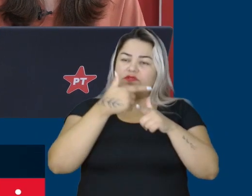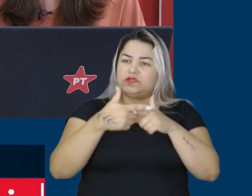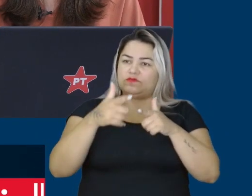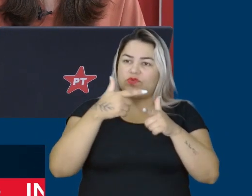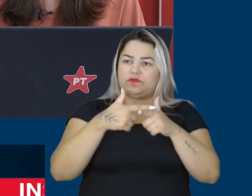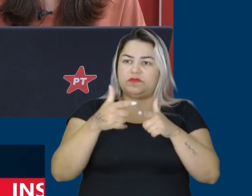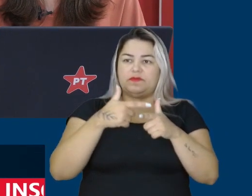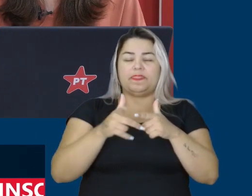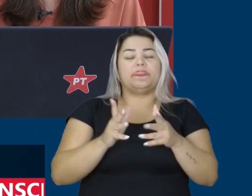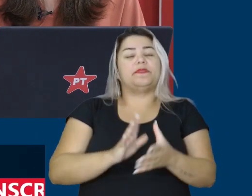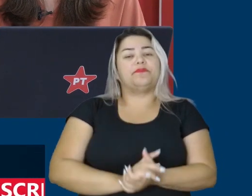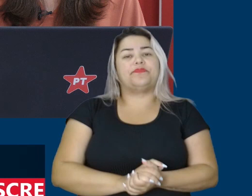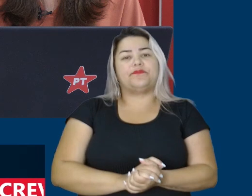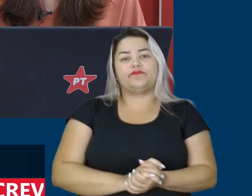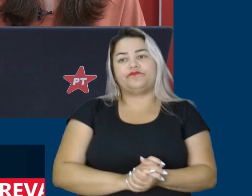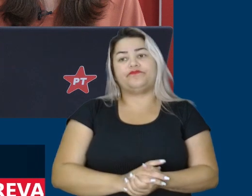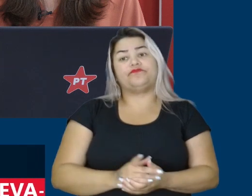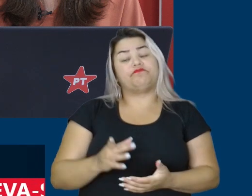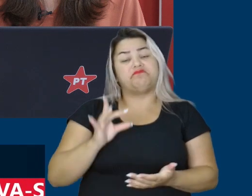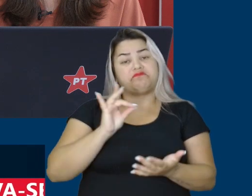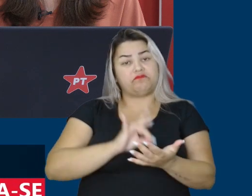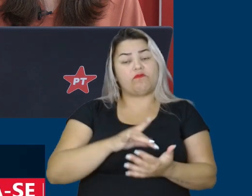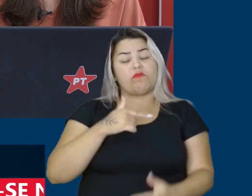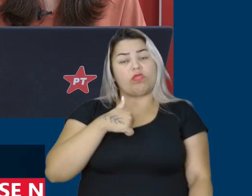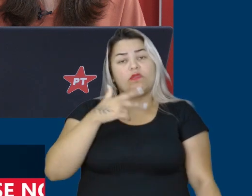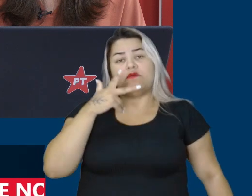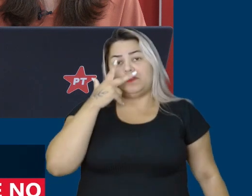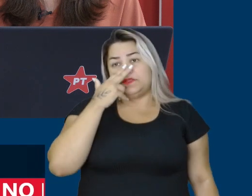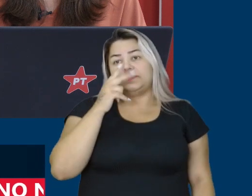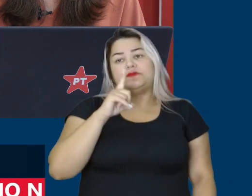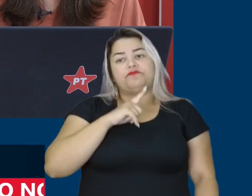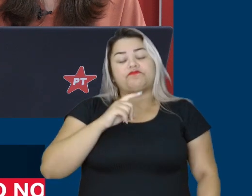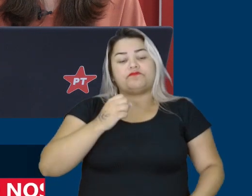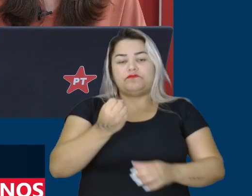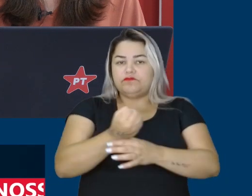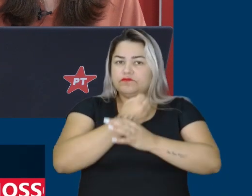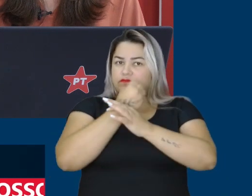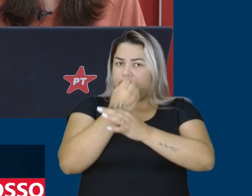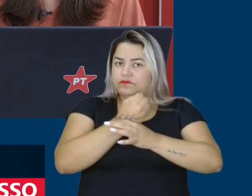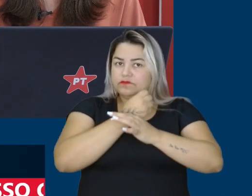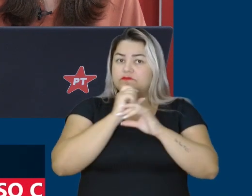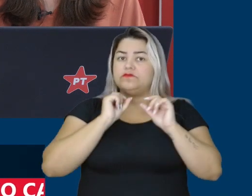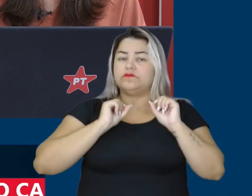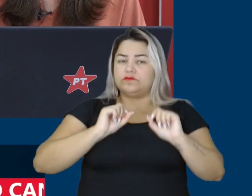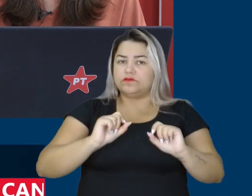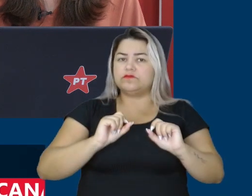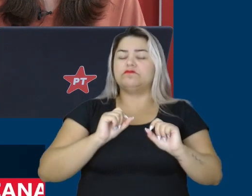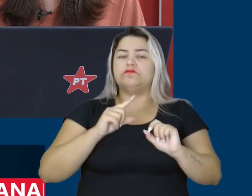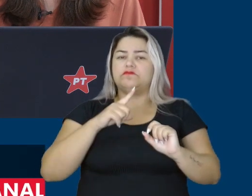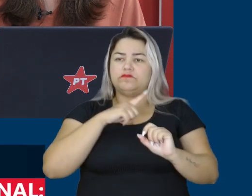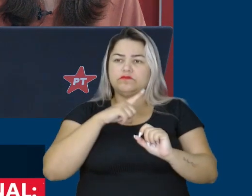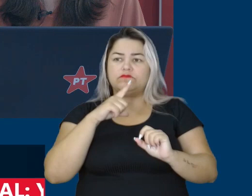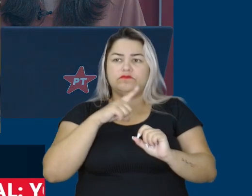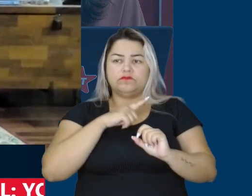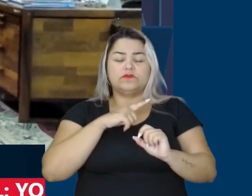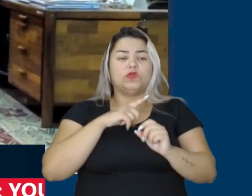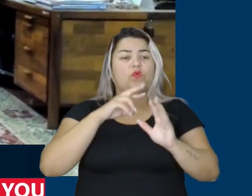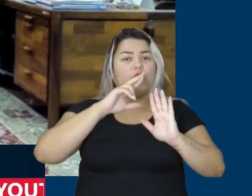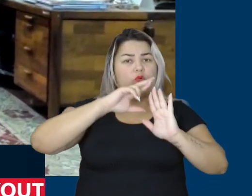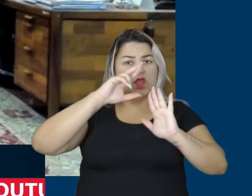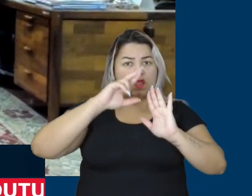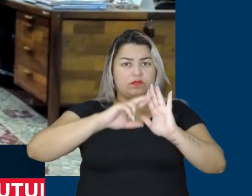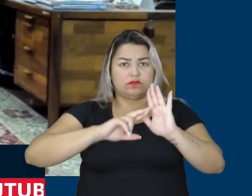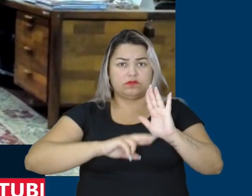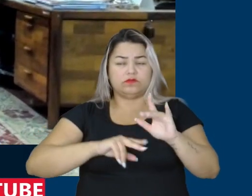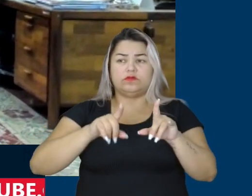Eu sinceramente acho que tem muita segurança que isso tem muito a ver com as regras da